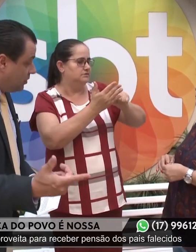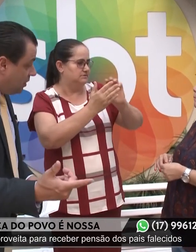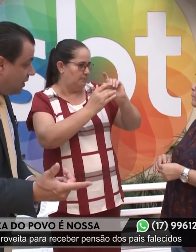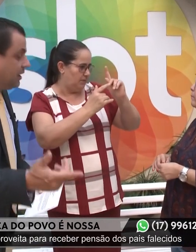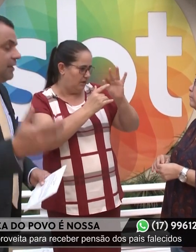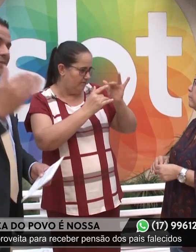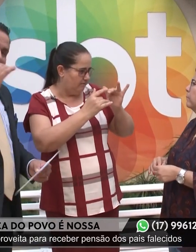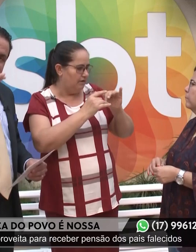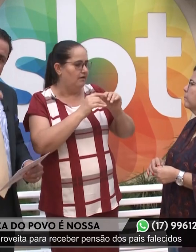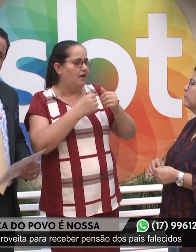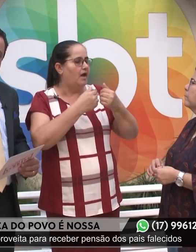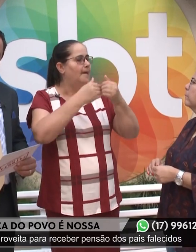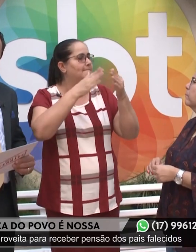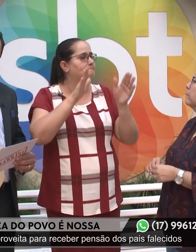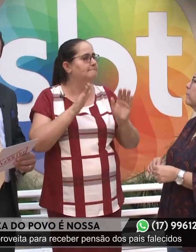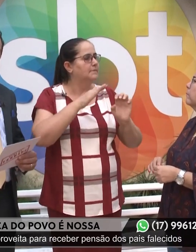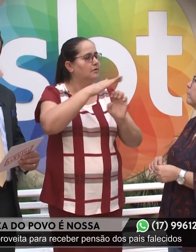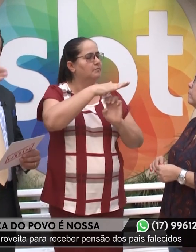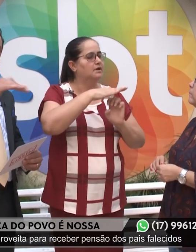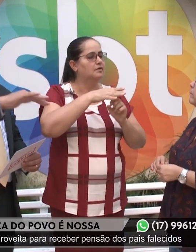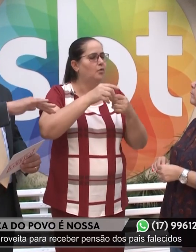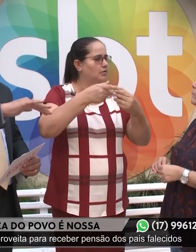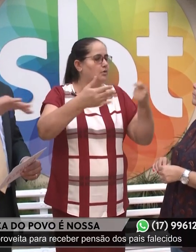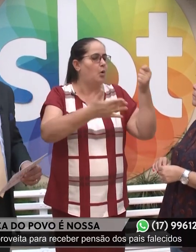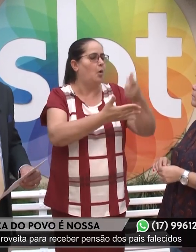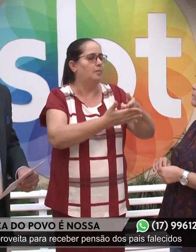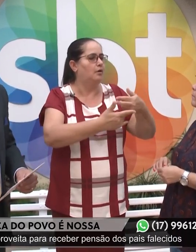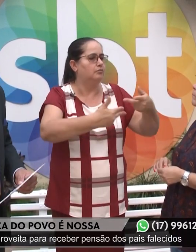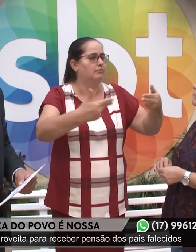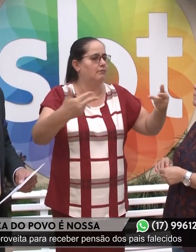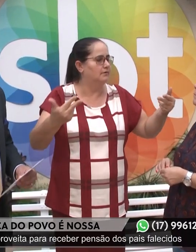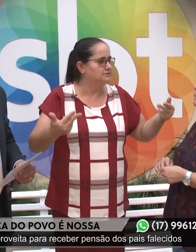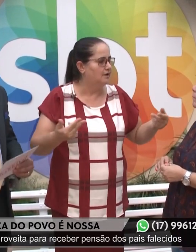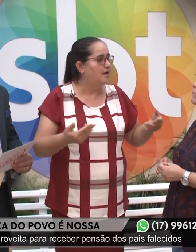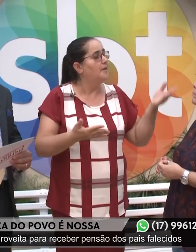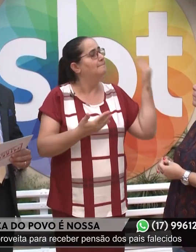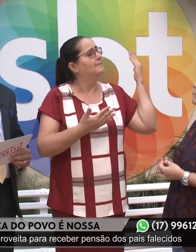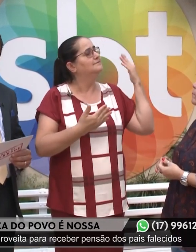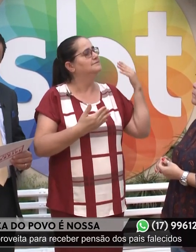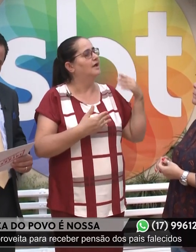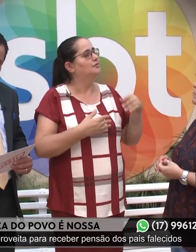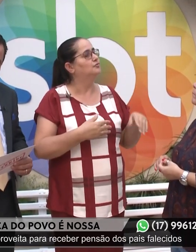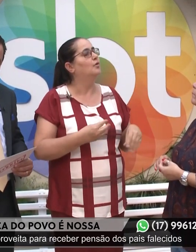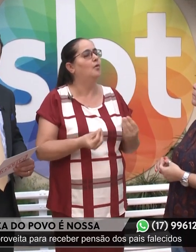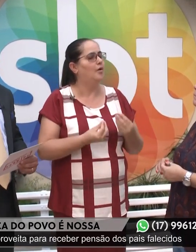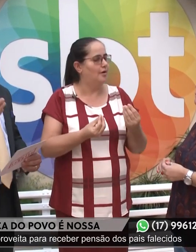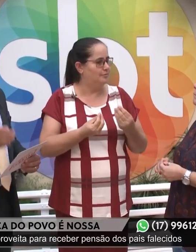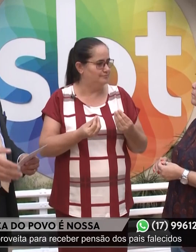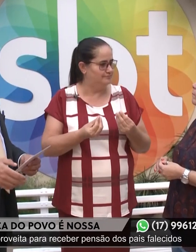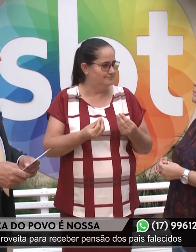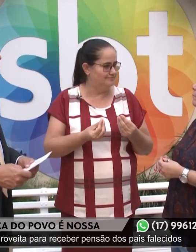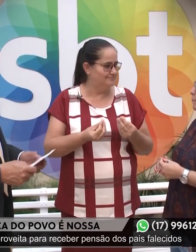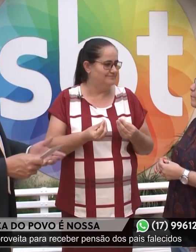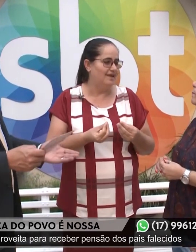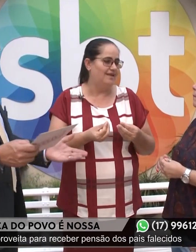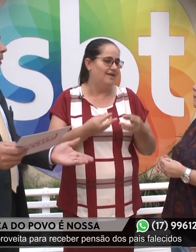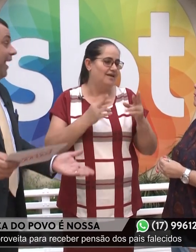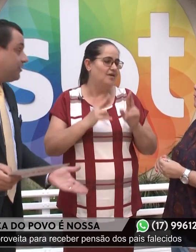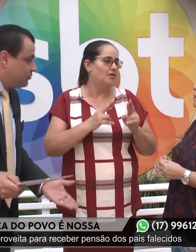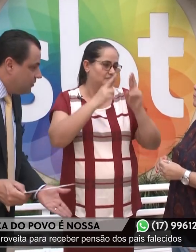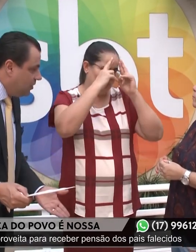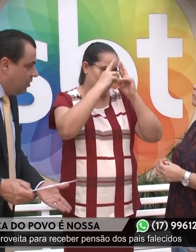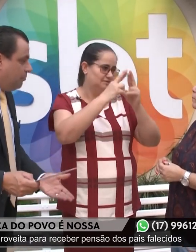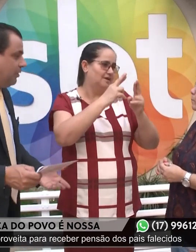crédito. O que vai acontecer? Dali para frente, não mais, mas o que foi para trás foi considerado